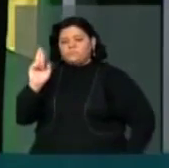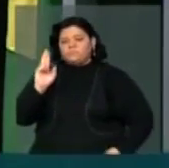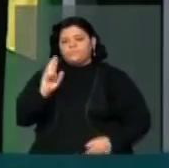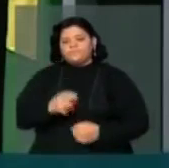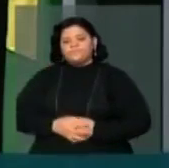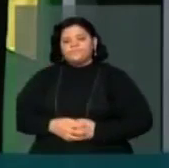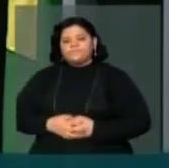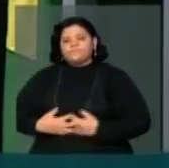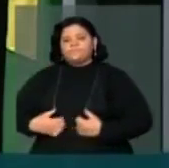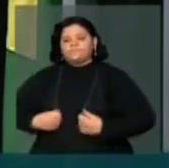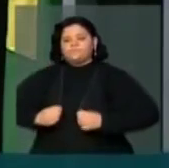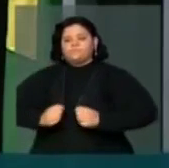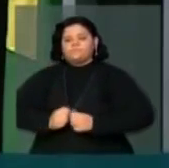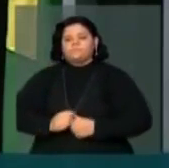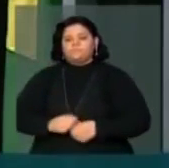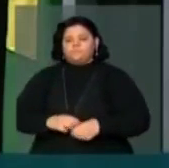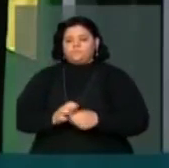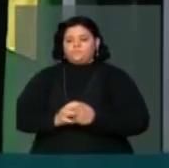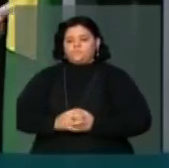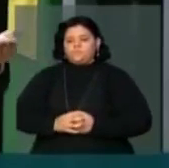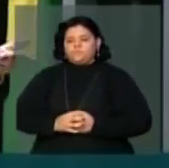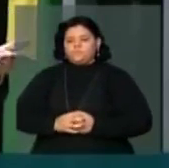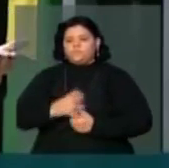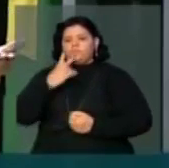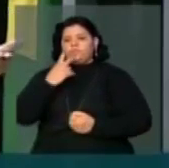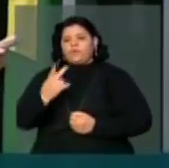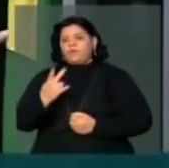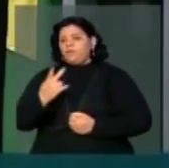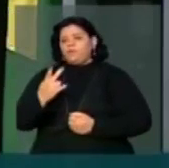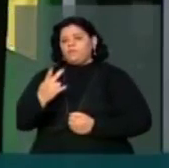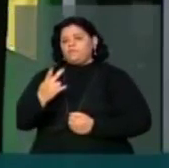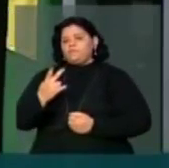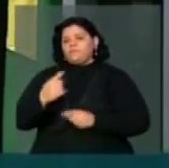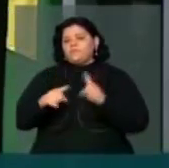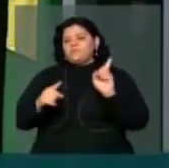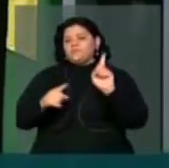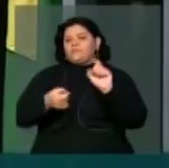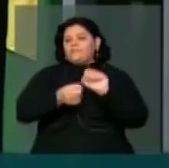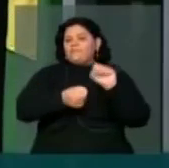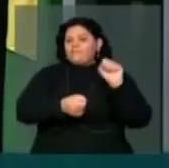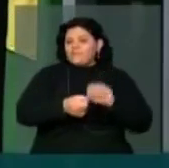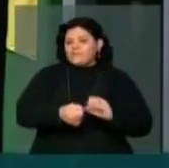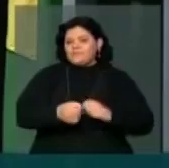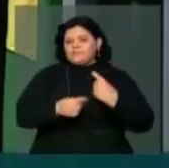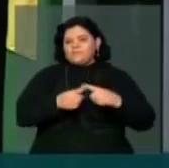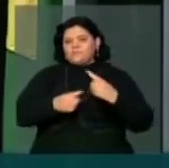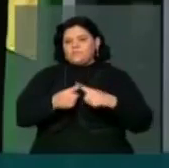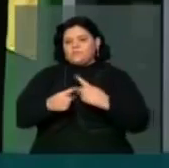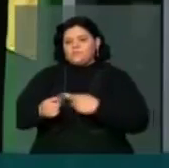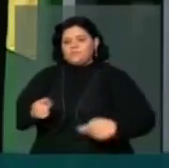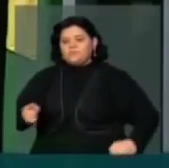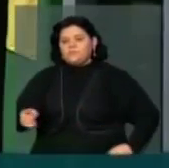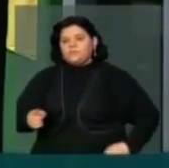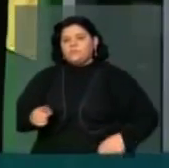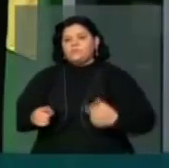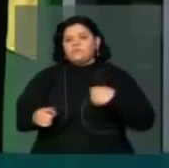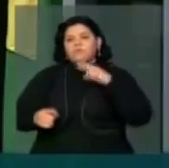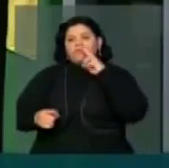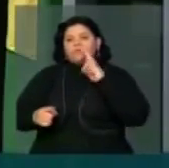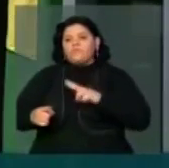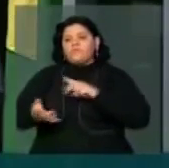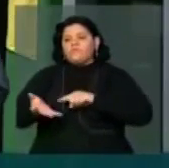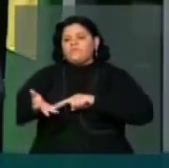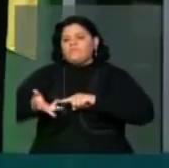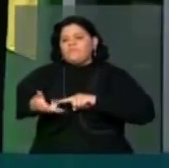infelizmente, dizem uma coisa e fazem outra. Porque a Presidente da República, eu vi várias